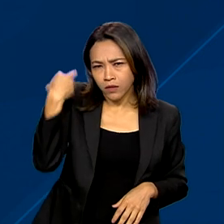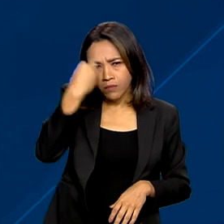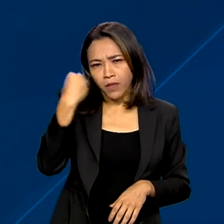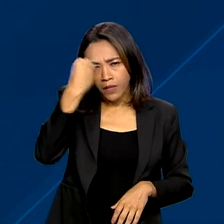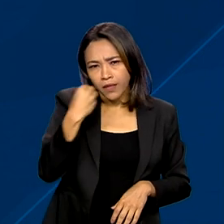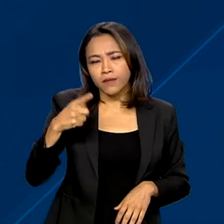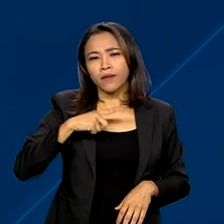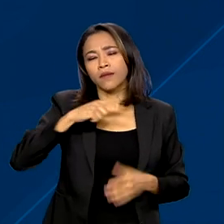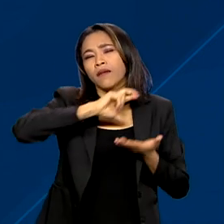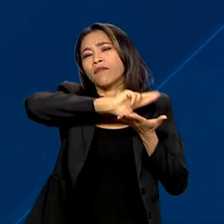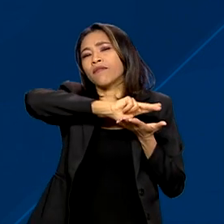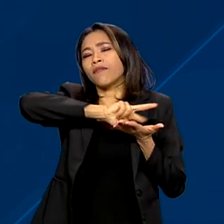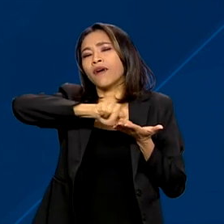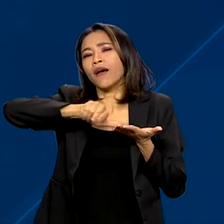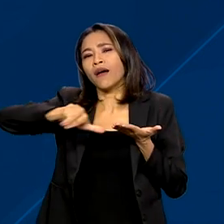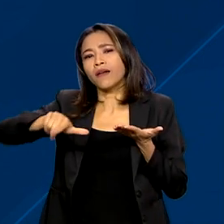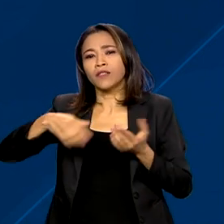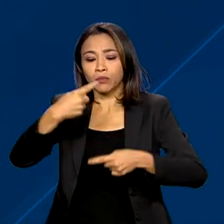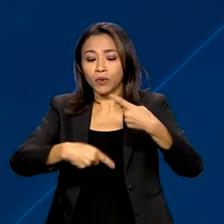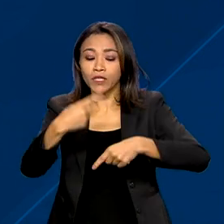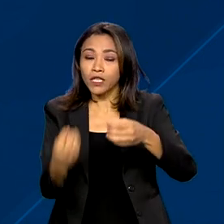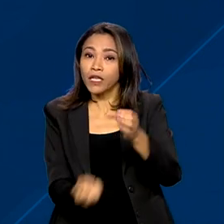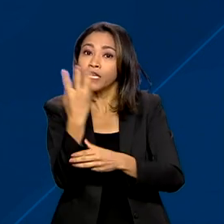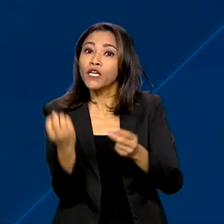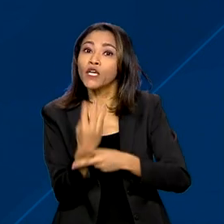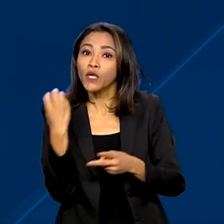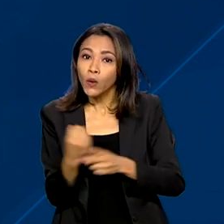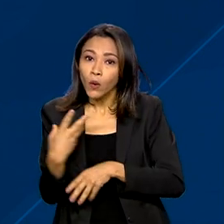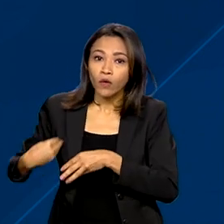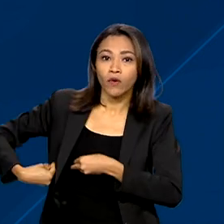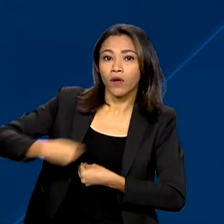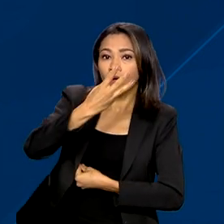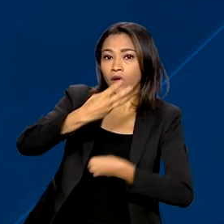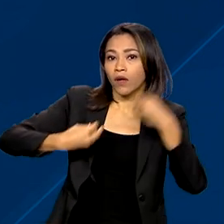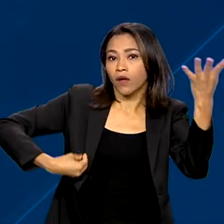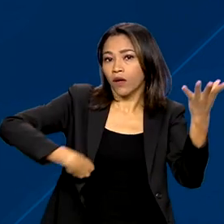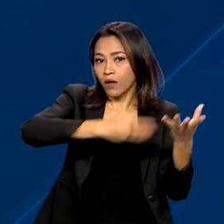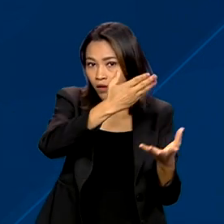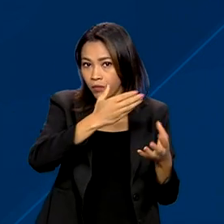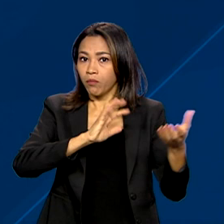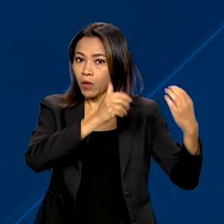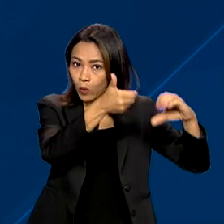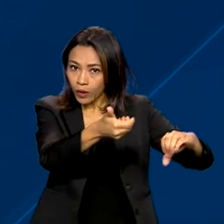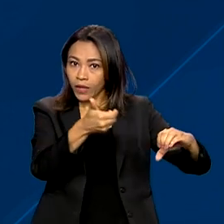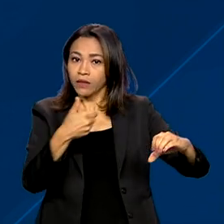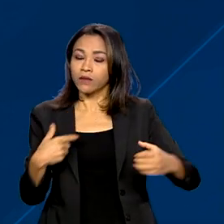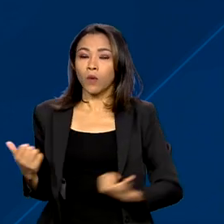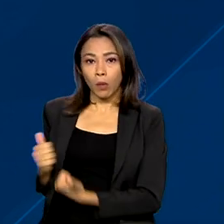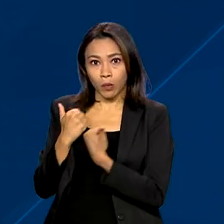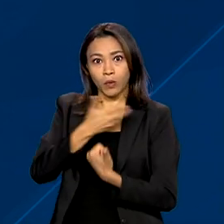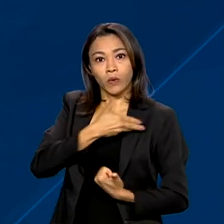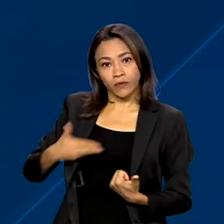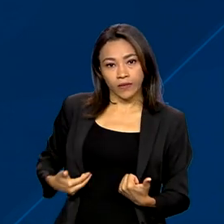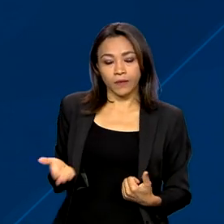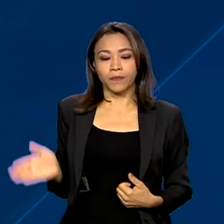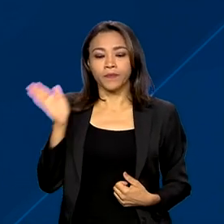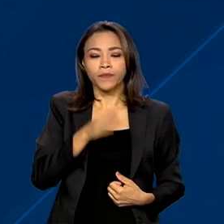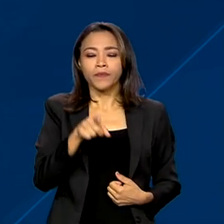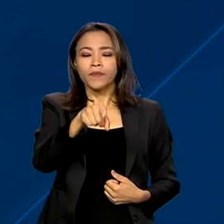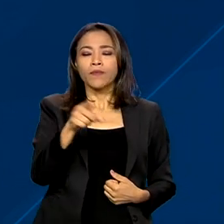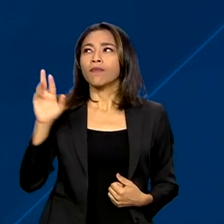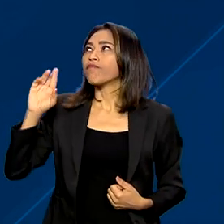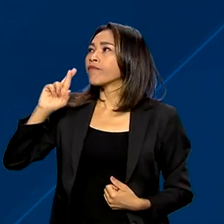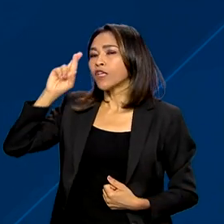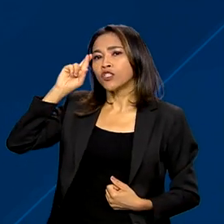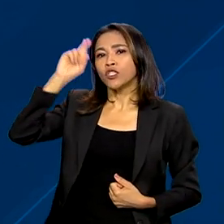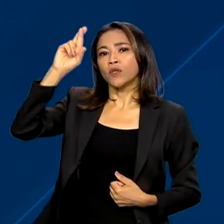de diversas políticas públicas enviadas pelo governo ao Congresso Nacional. Para a diretoria de fiscalização, o